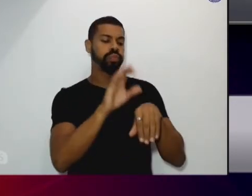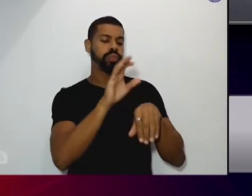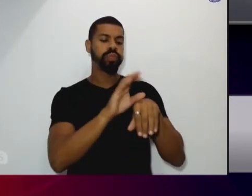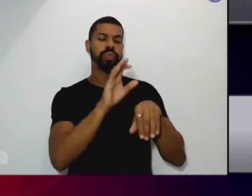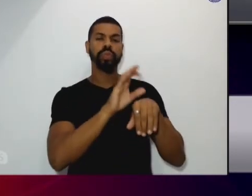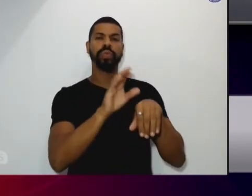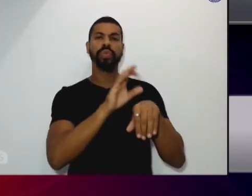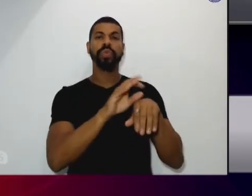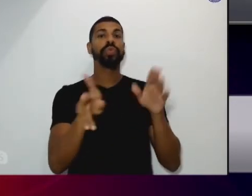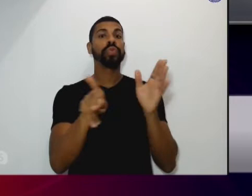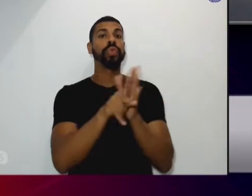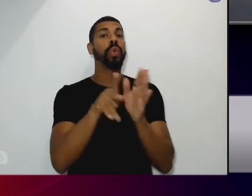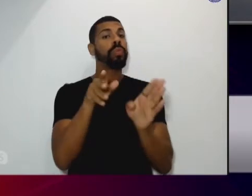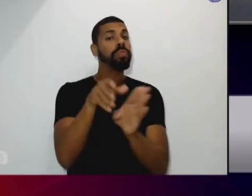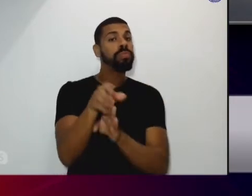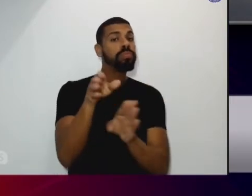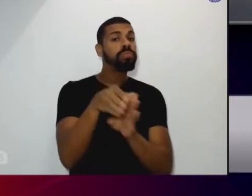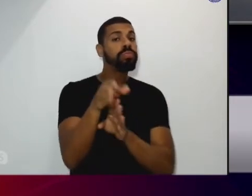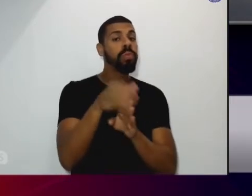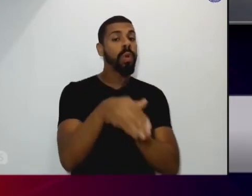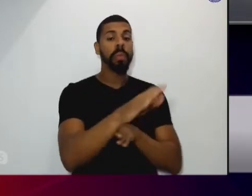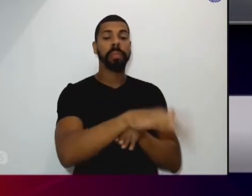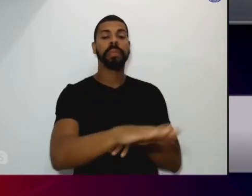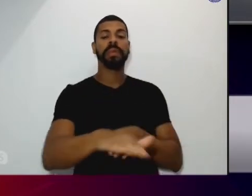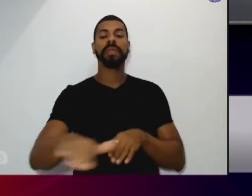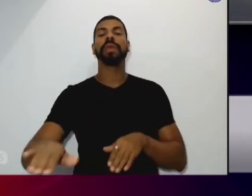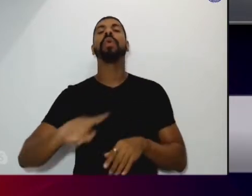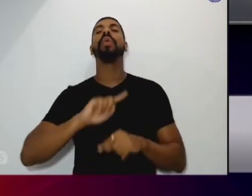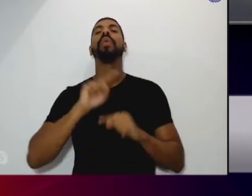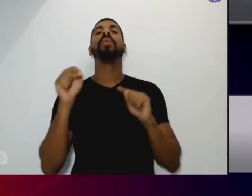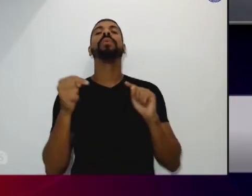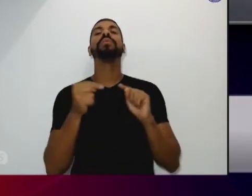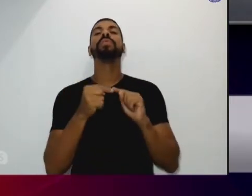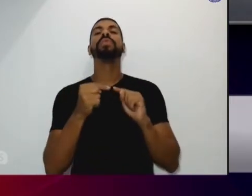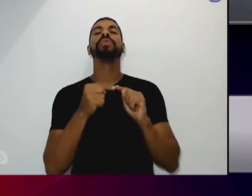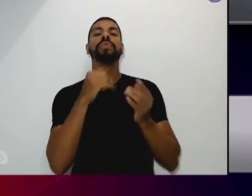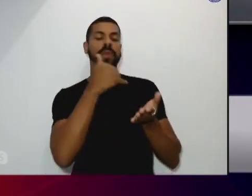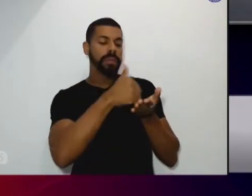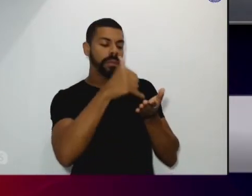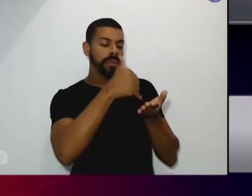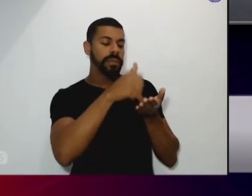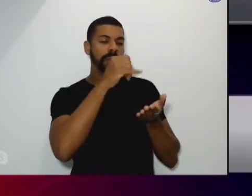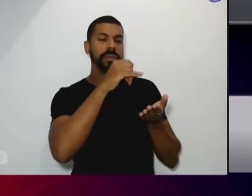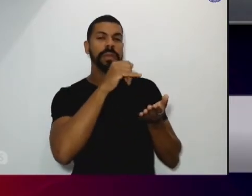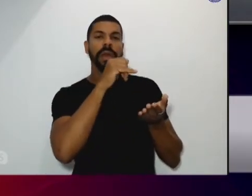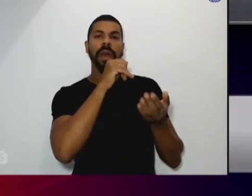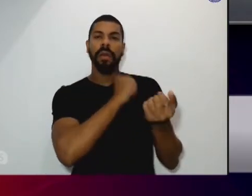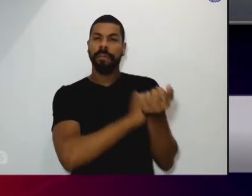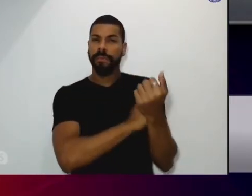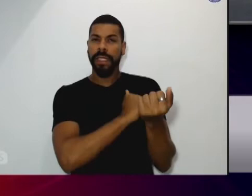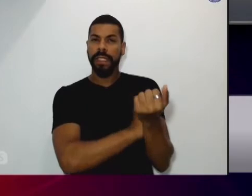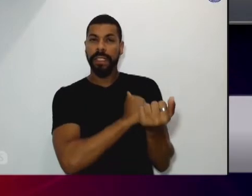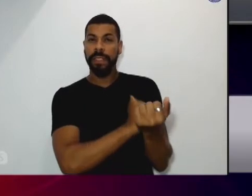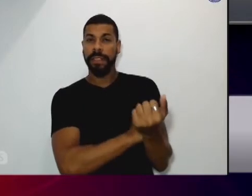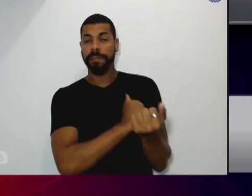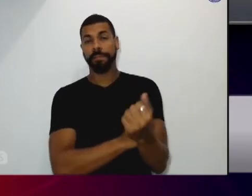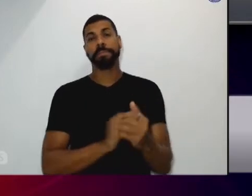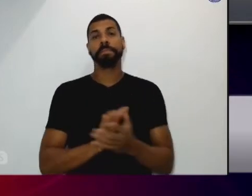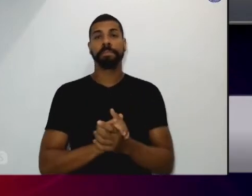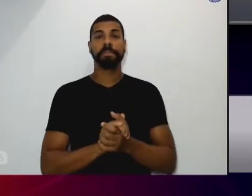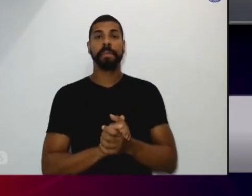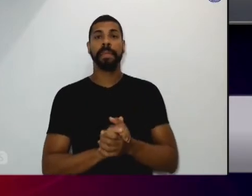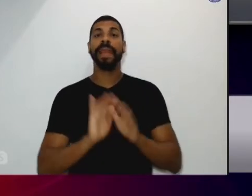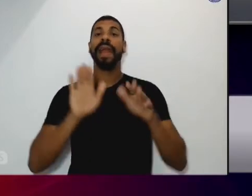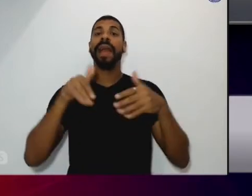da região no sentido das drogas porque cada caso que eles atendem as famílias tudo tem esse